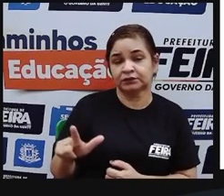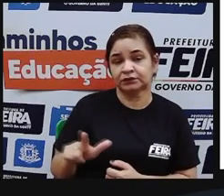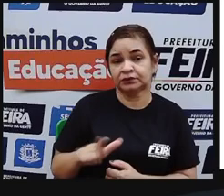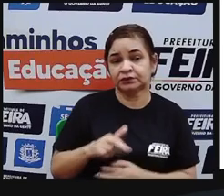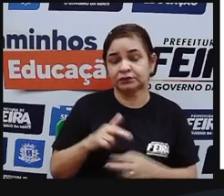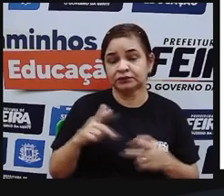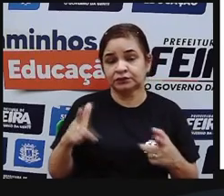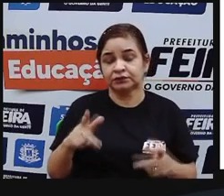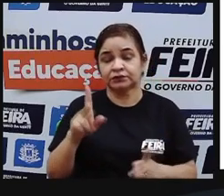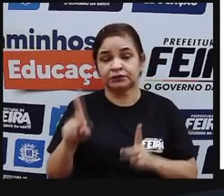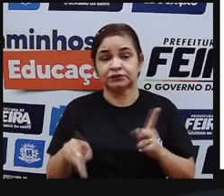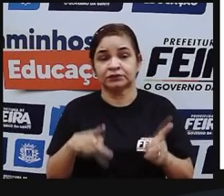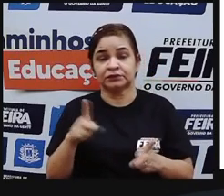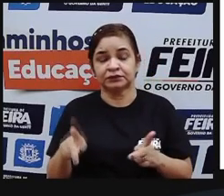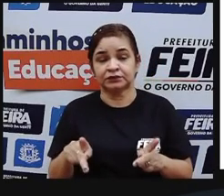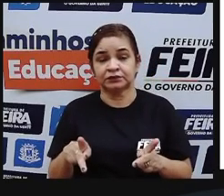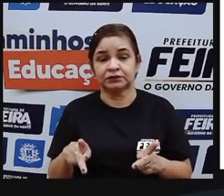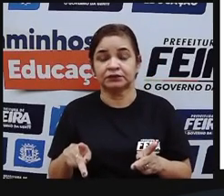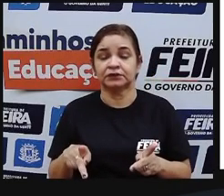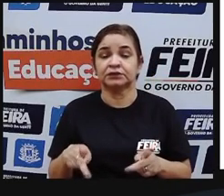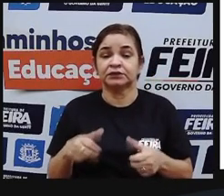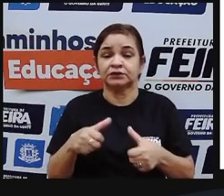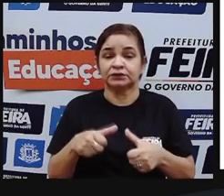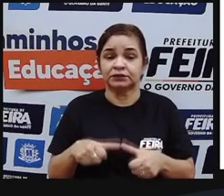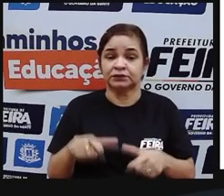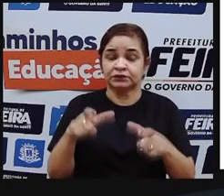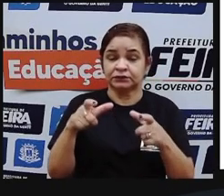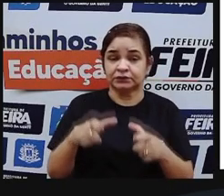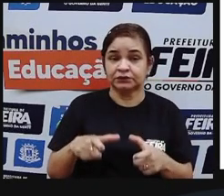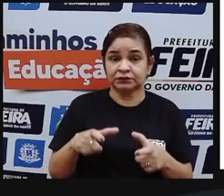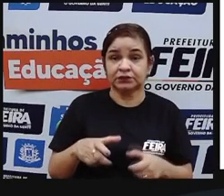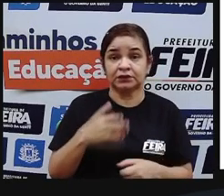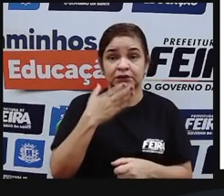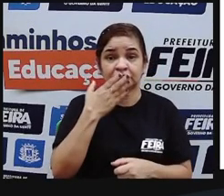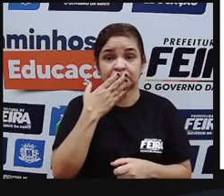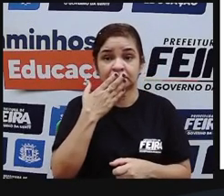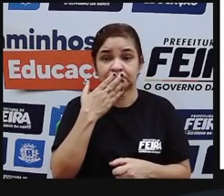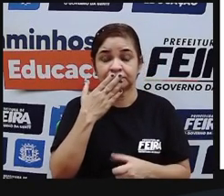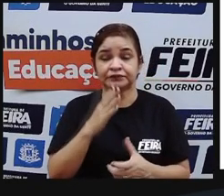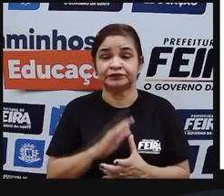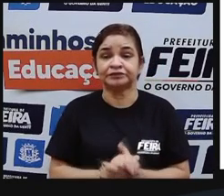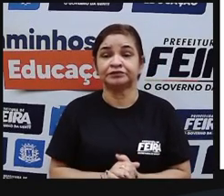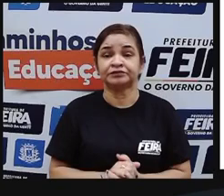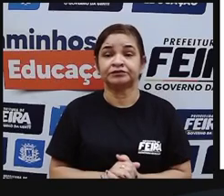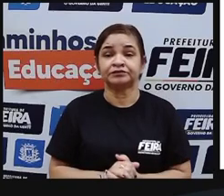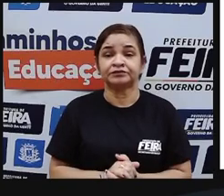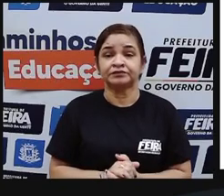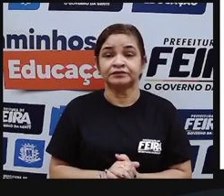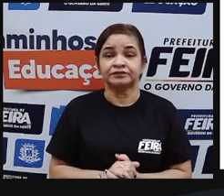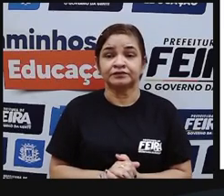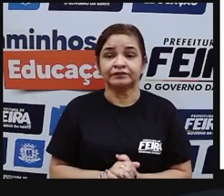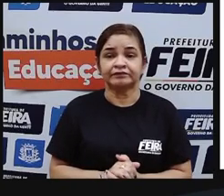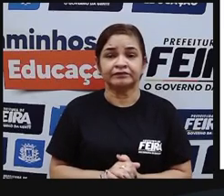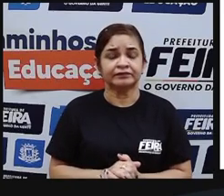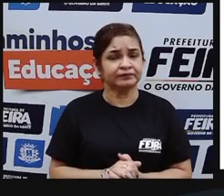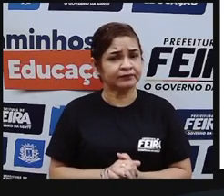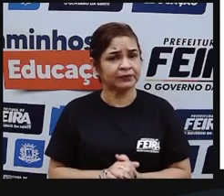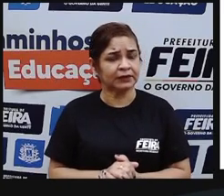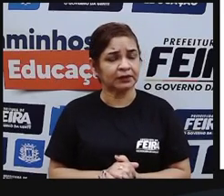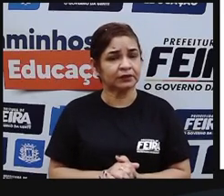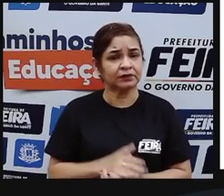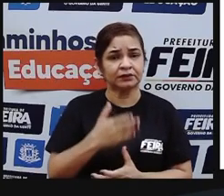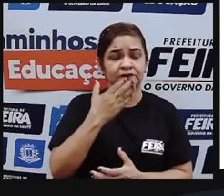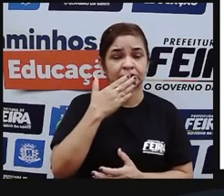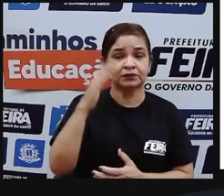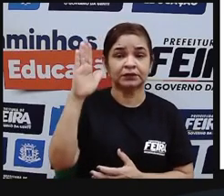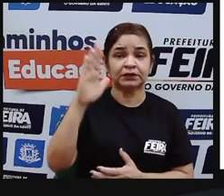outros povos e nações que ocupavam esses territórios. Os índios brasileiros